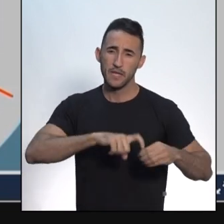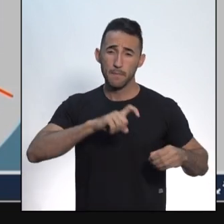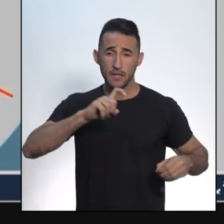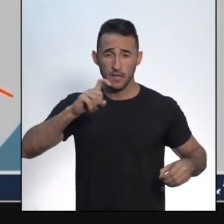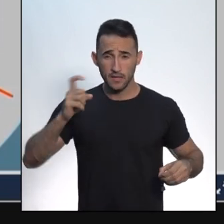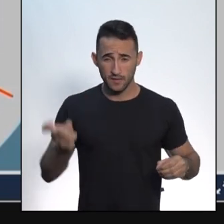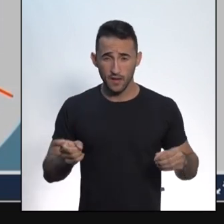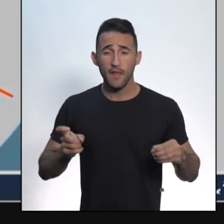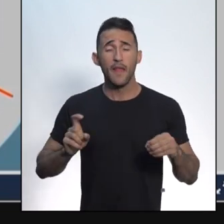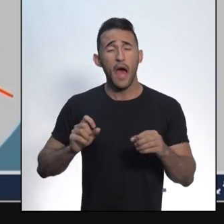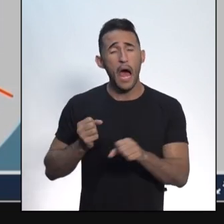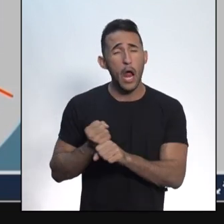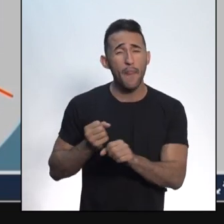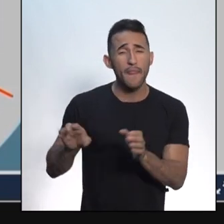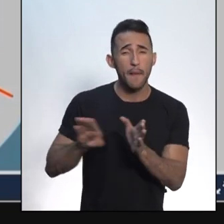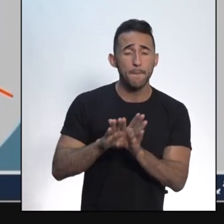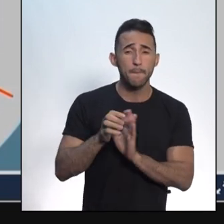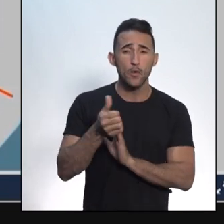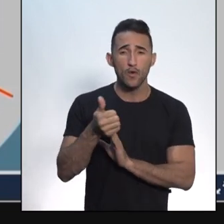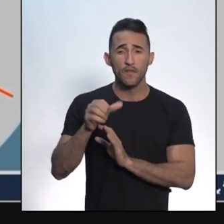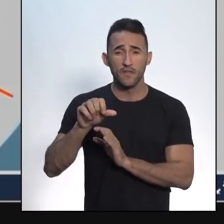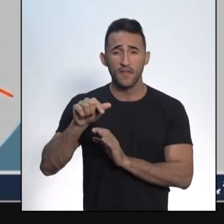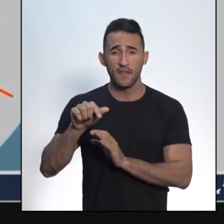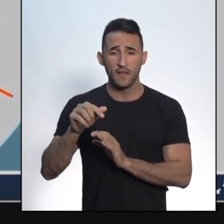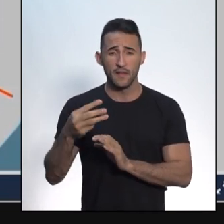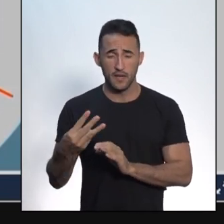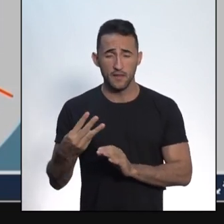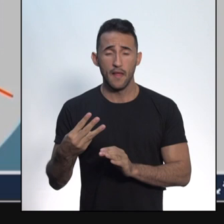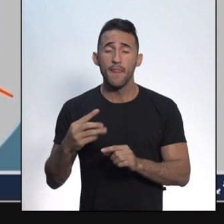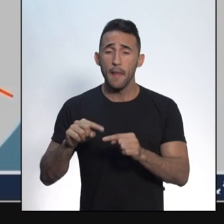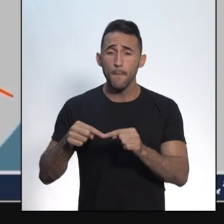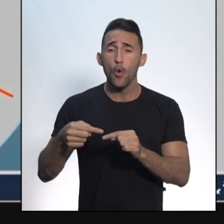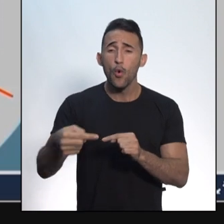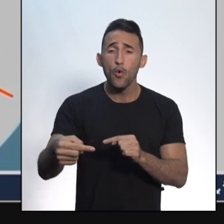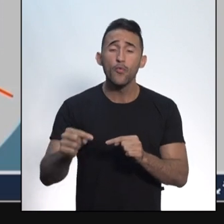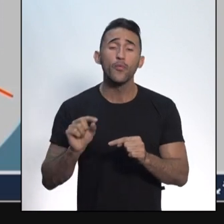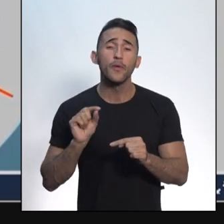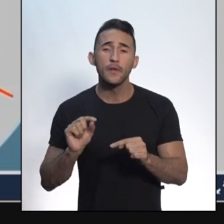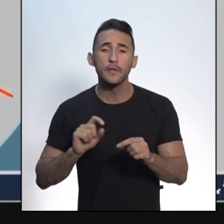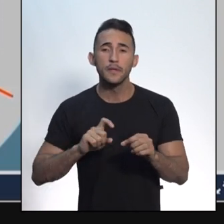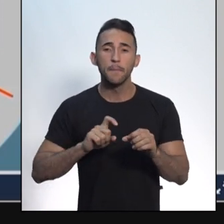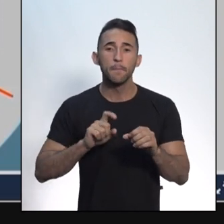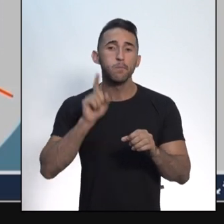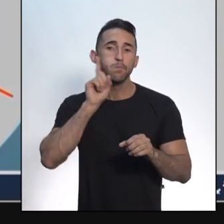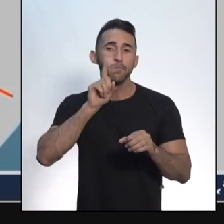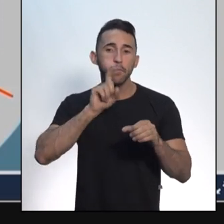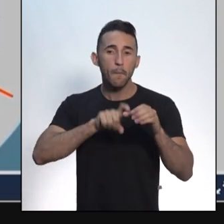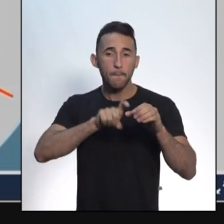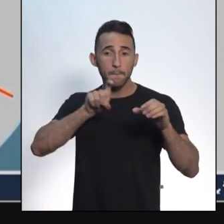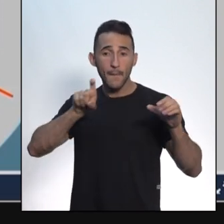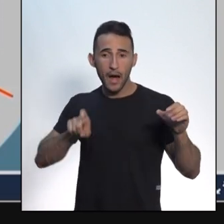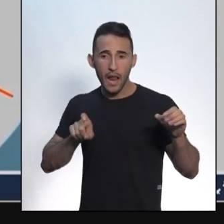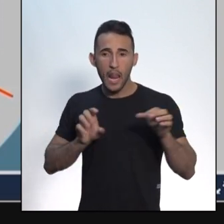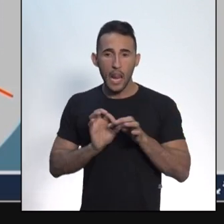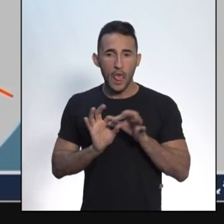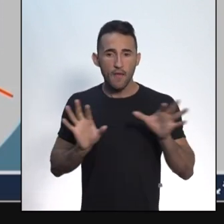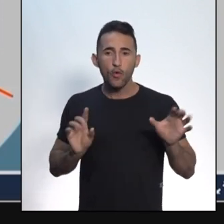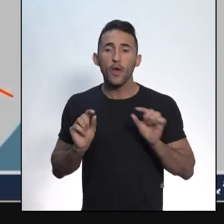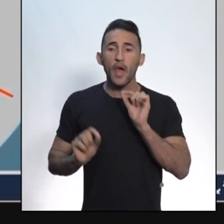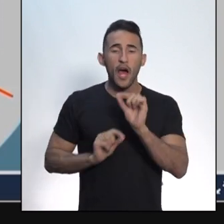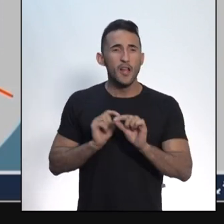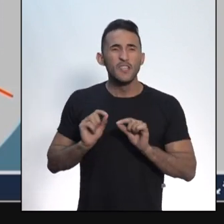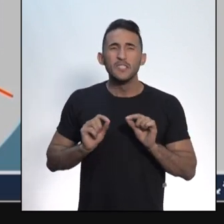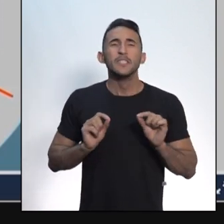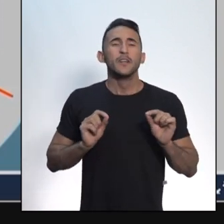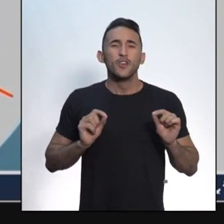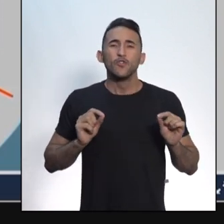1783. Posteriormente, após a independência, os Estados Unidos definiram que a